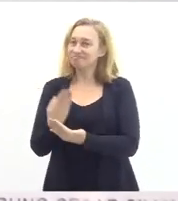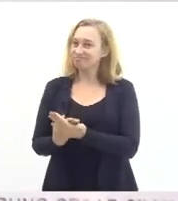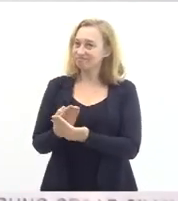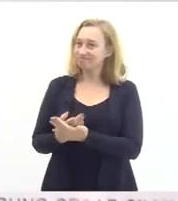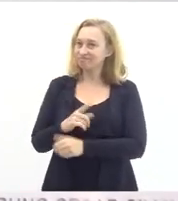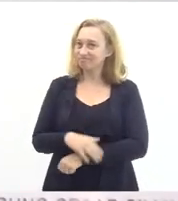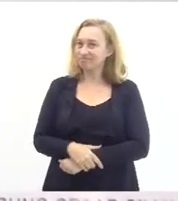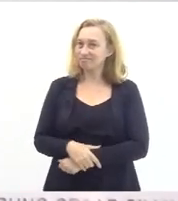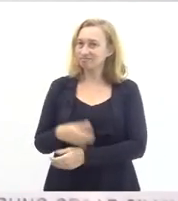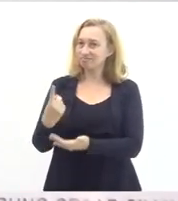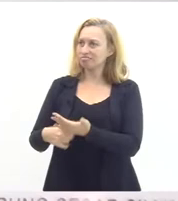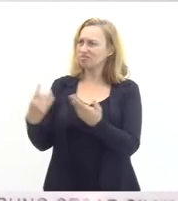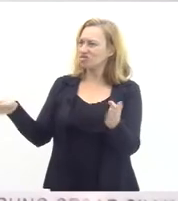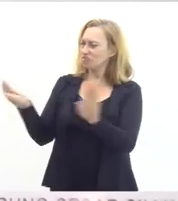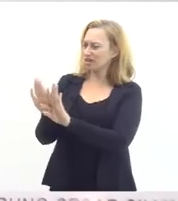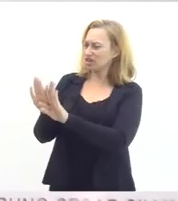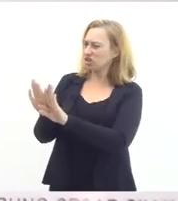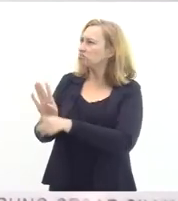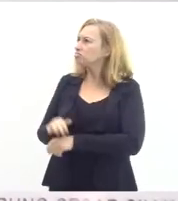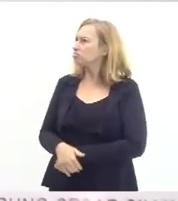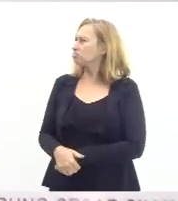e deu com a cara na porta